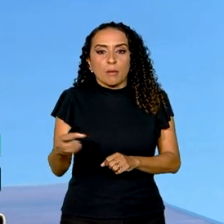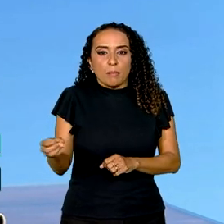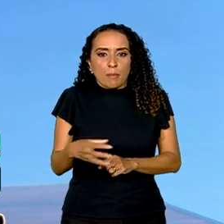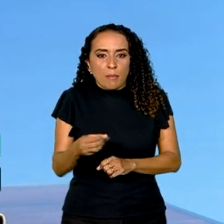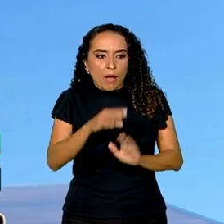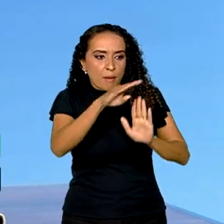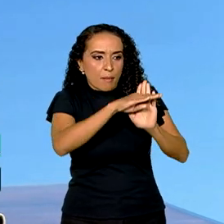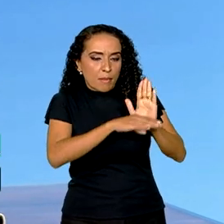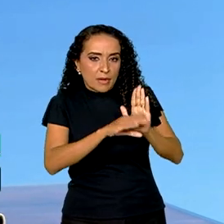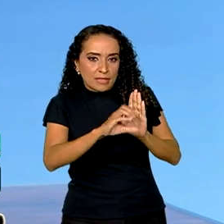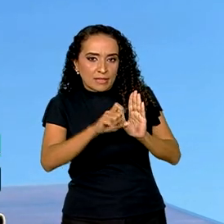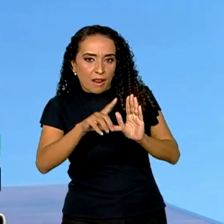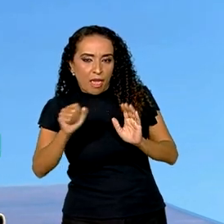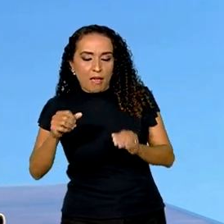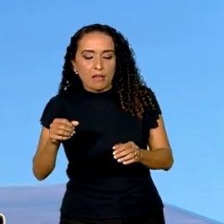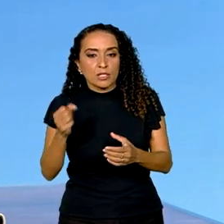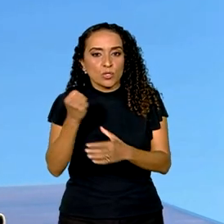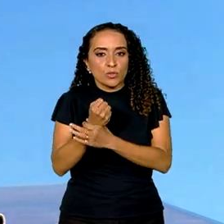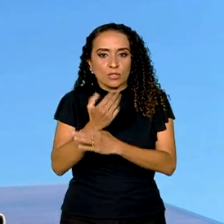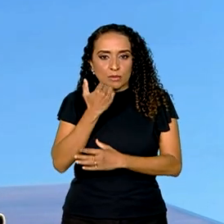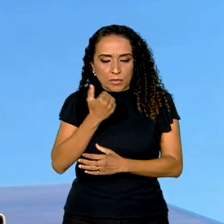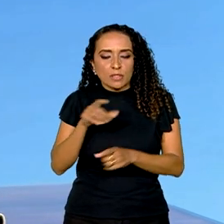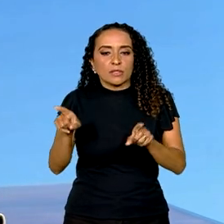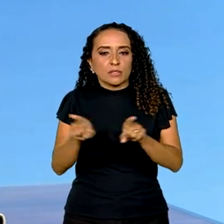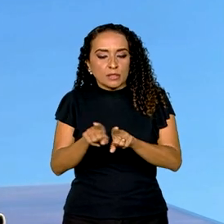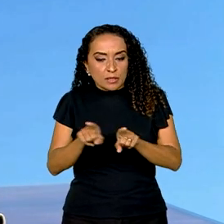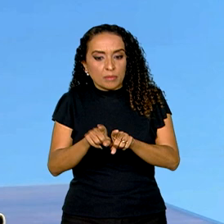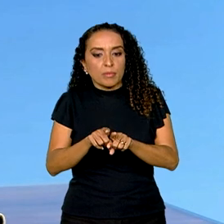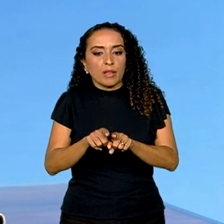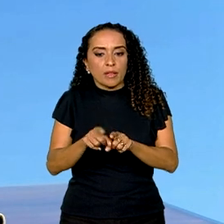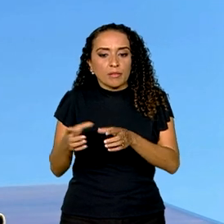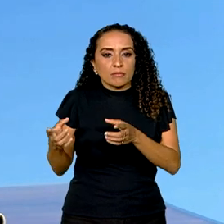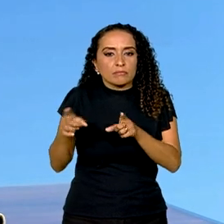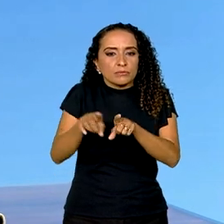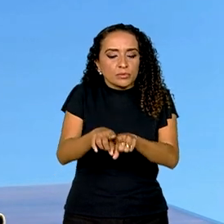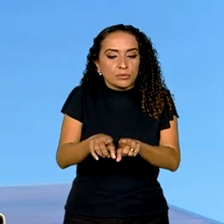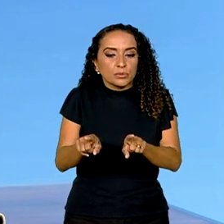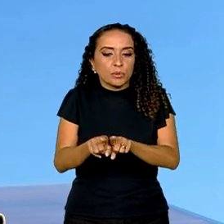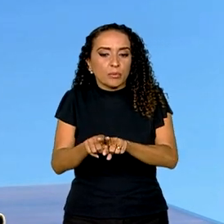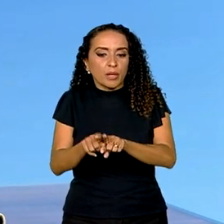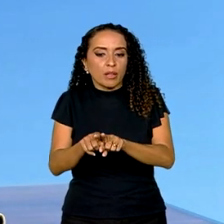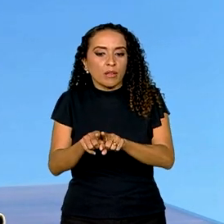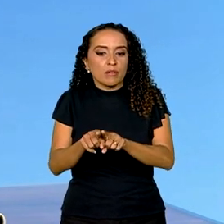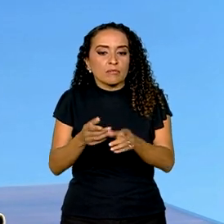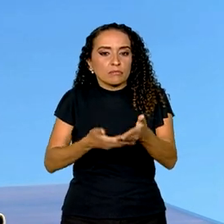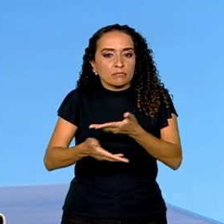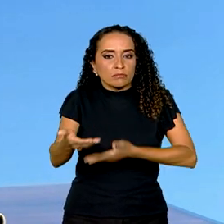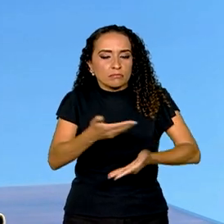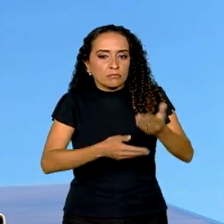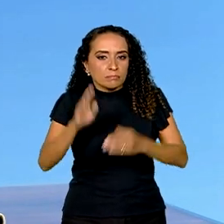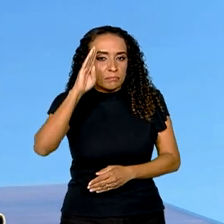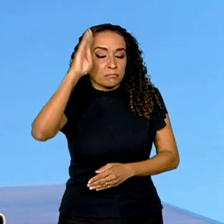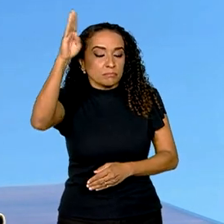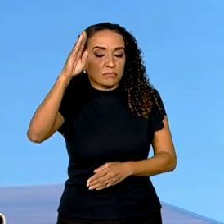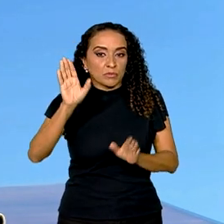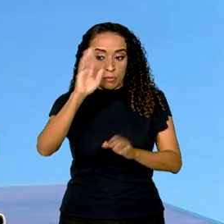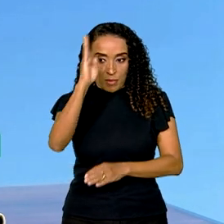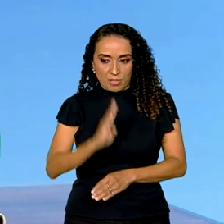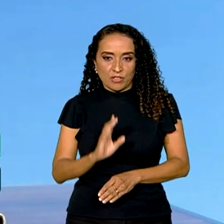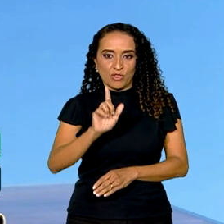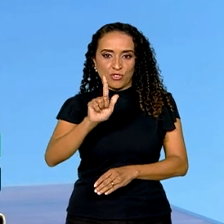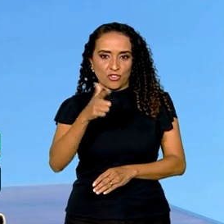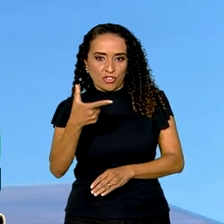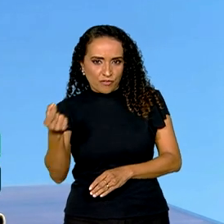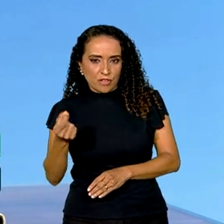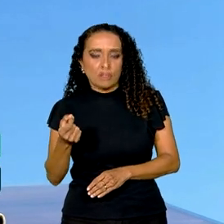plano da CELAC de segurança alimentar, que também dialoga muito com as prioridades do Brasil no G20, e o Brasil